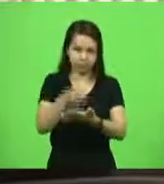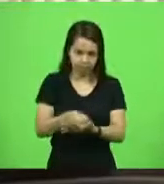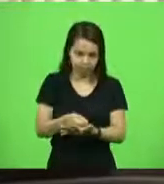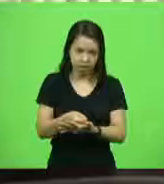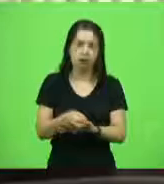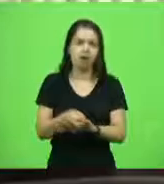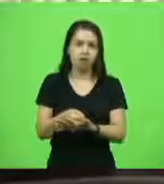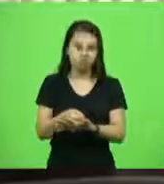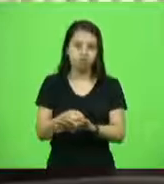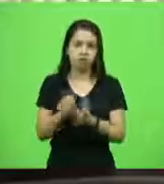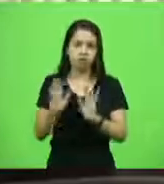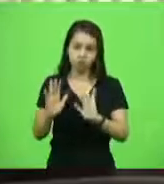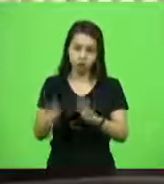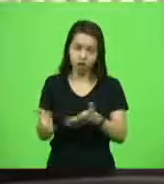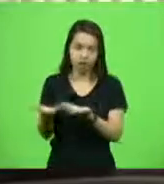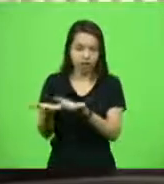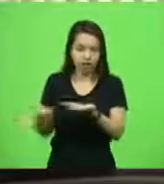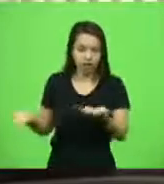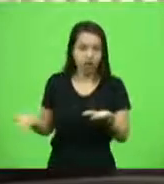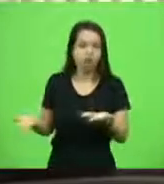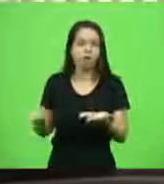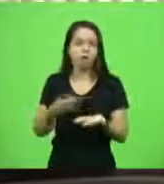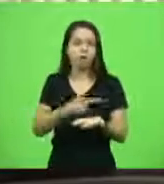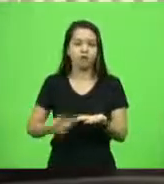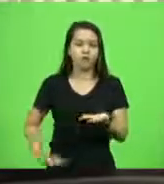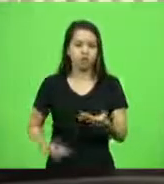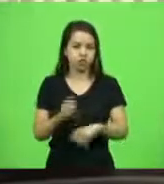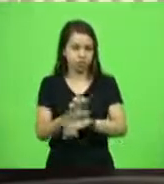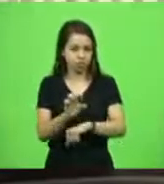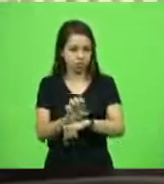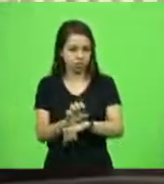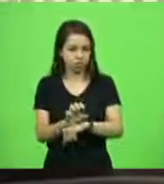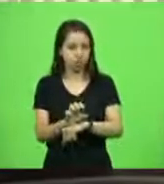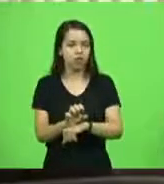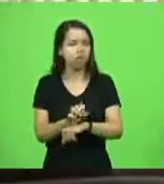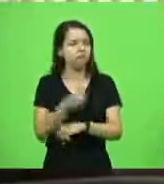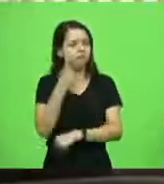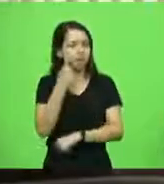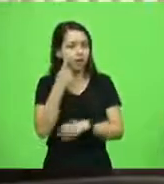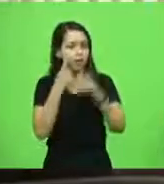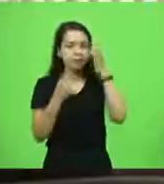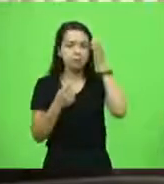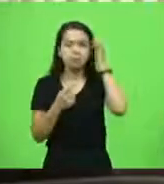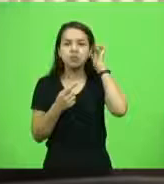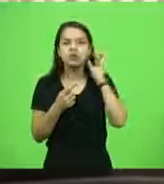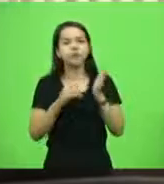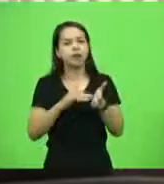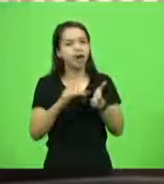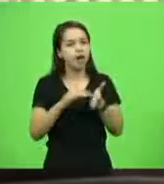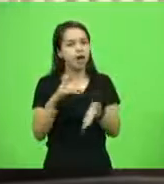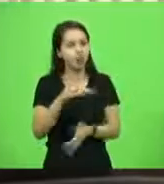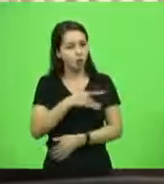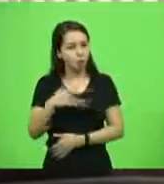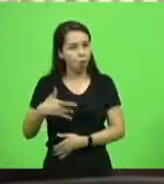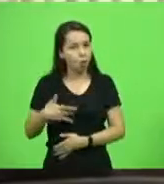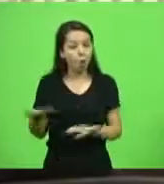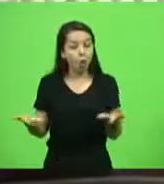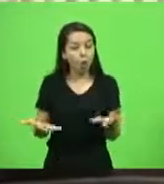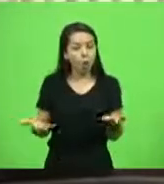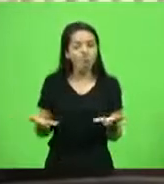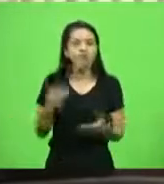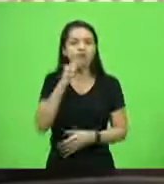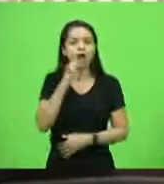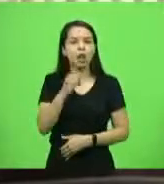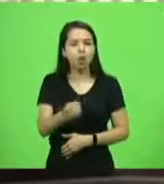entre o governo e o Estado. Olha só o que o secretário de Saúde eu tenho aqui, o secretário de Saúde falou hoje ao programa do